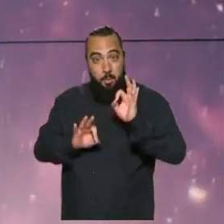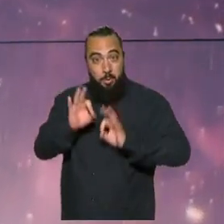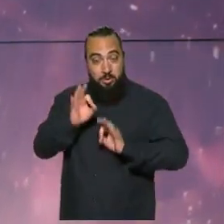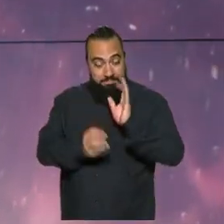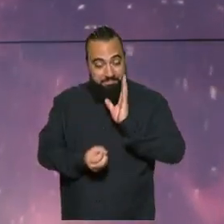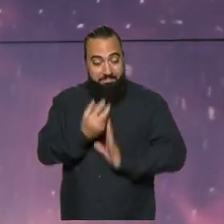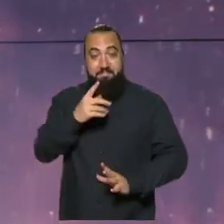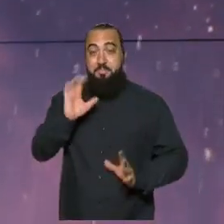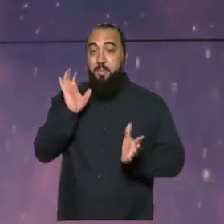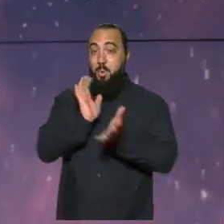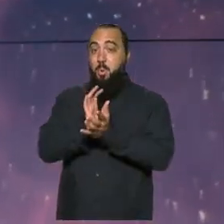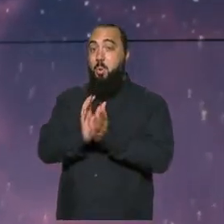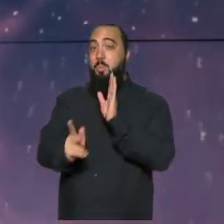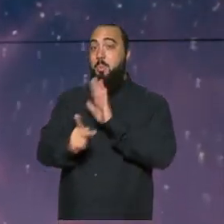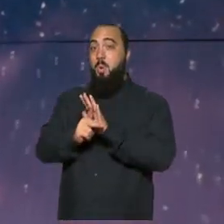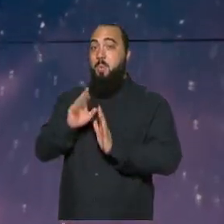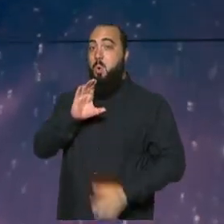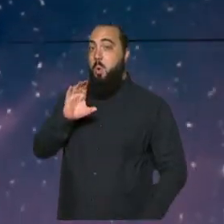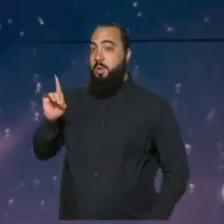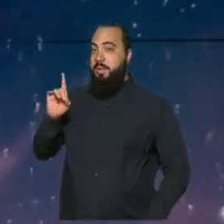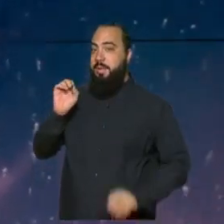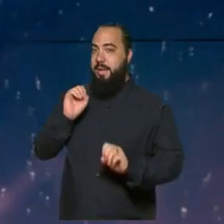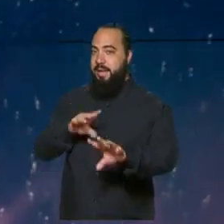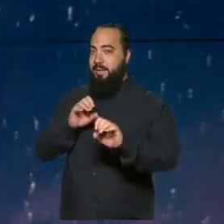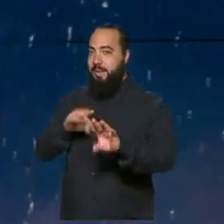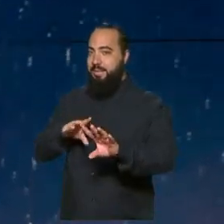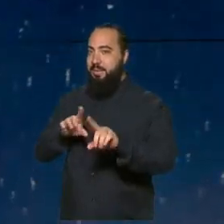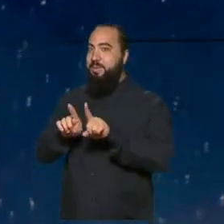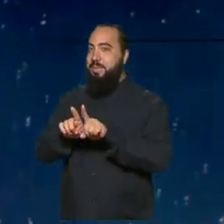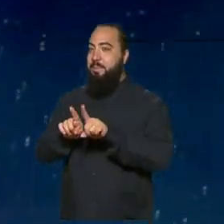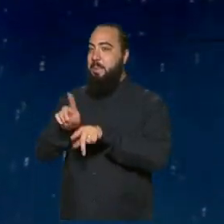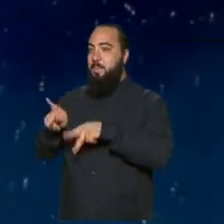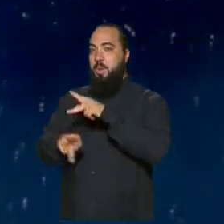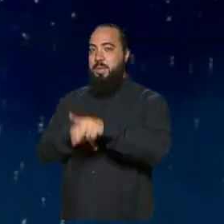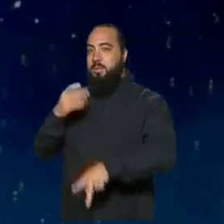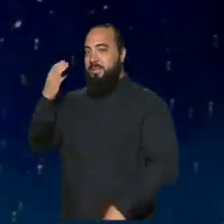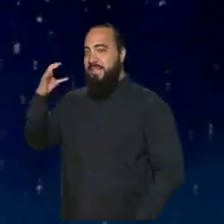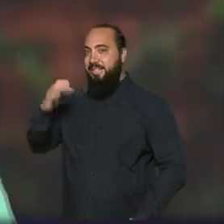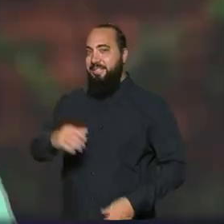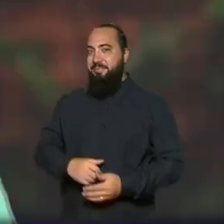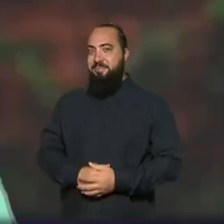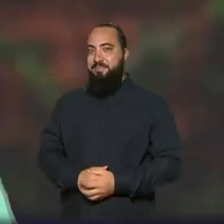elaborado por uma equipe da Coordenação de Educação e Popularização da Ciência.